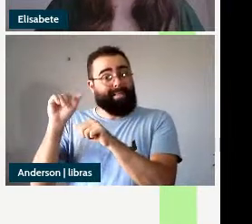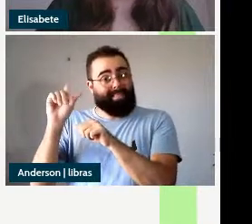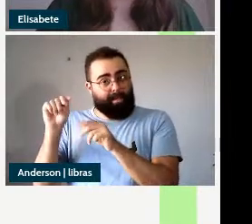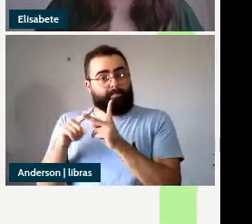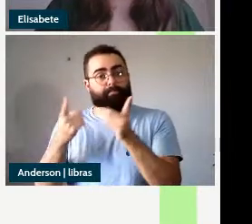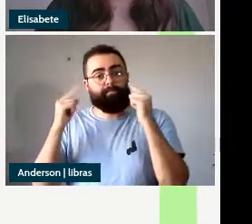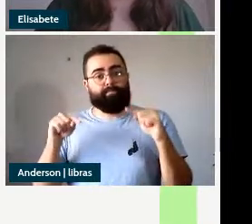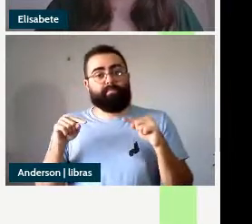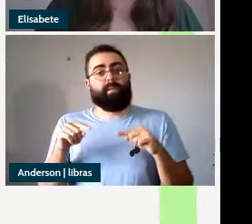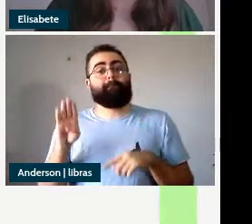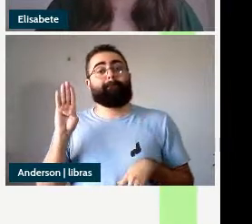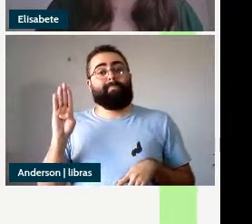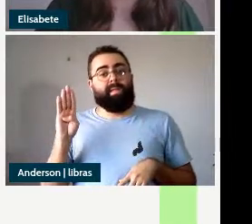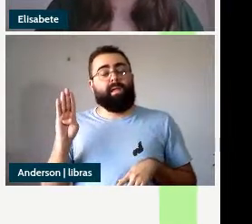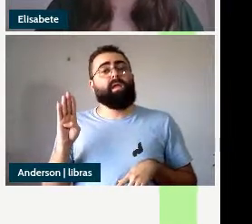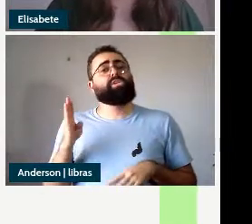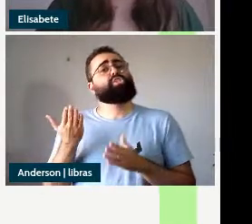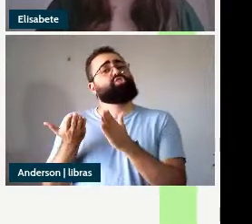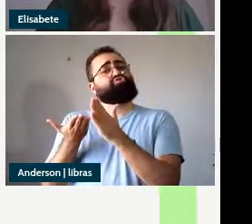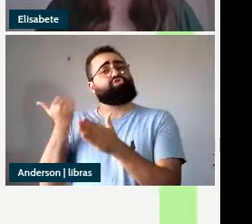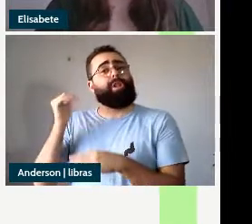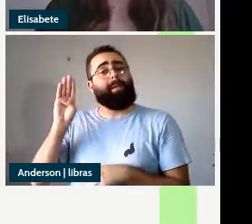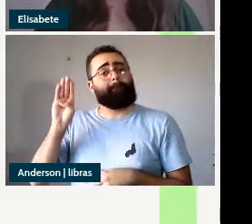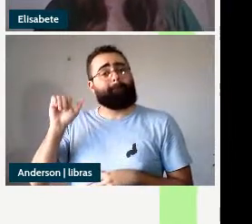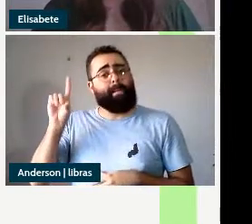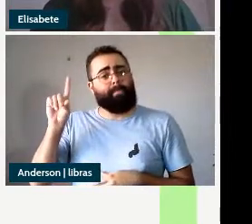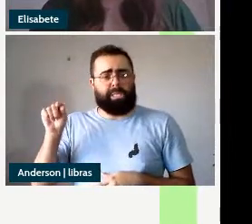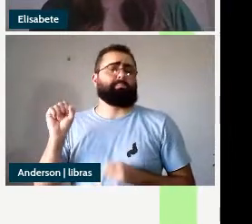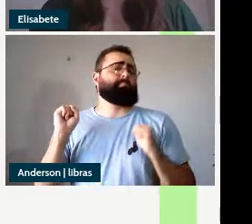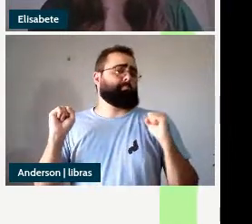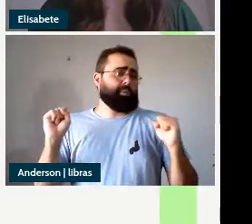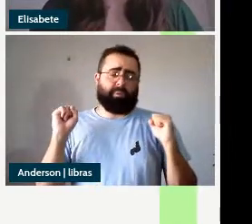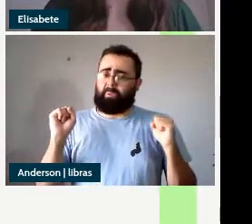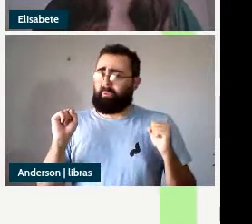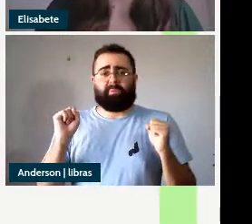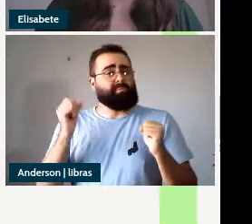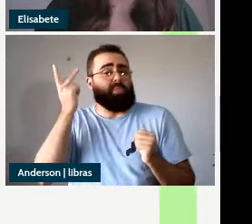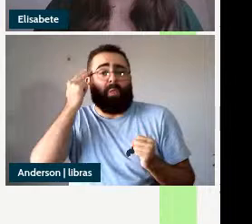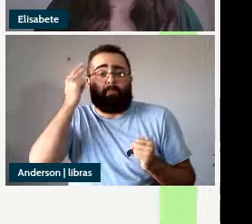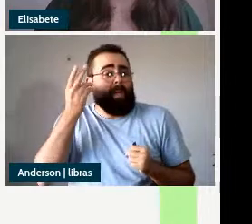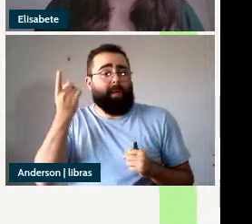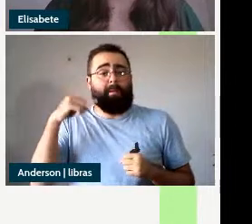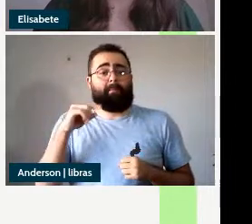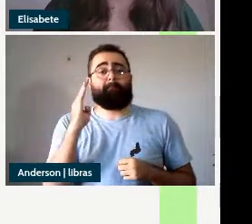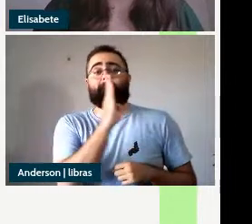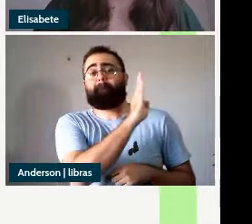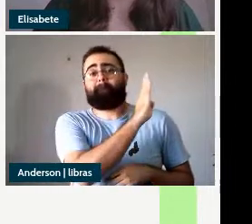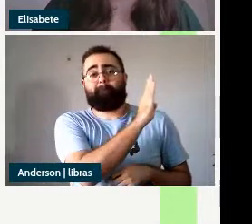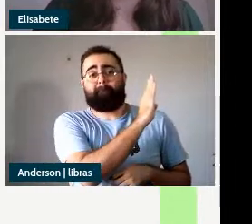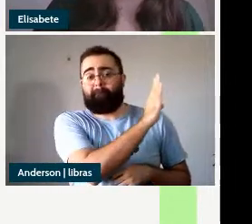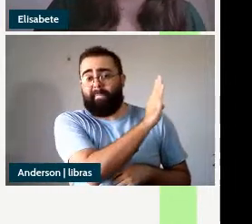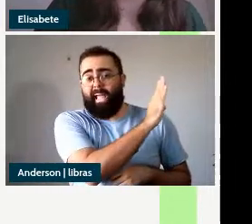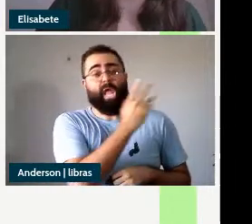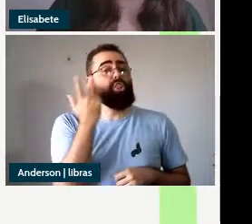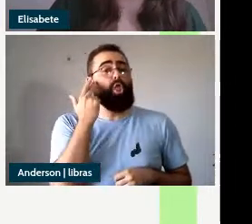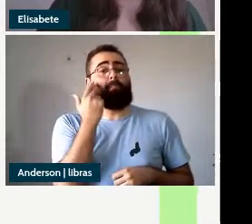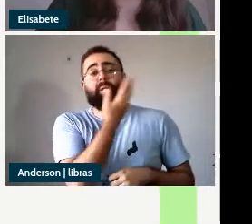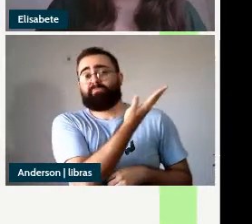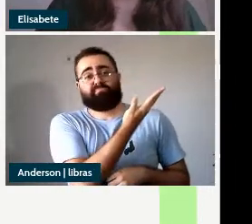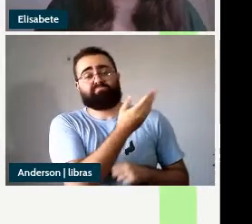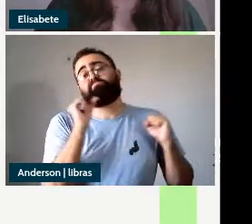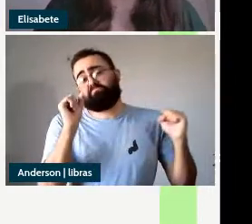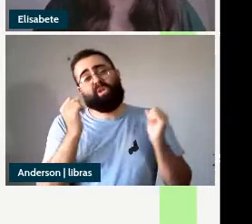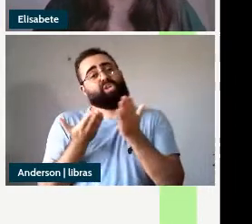dirigiu o carro sem o depictivo continua sendo bem formada então nós conseguimos retirar o depictivo sem problemas